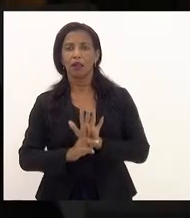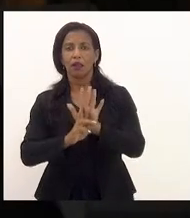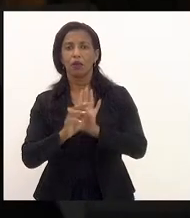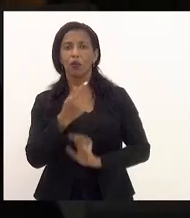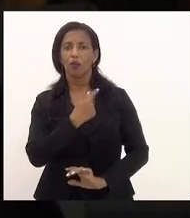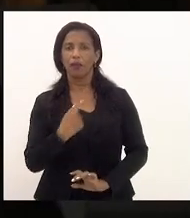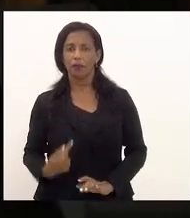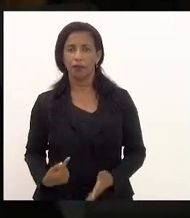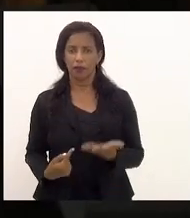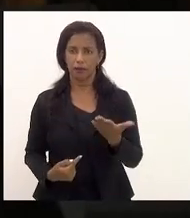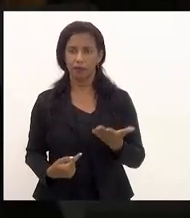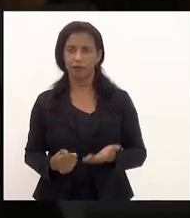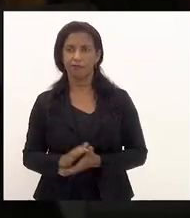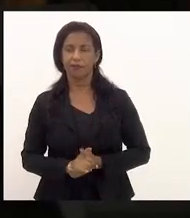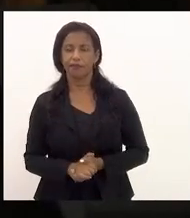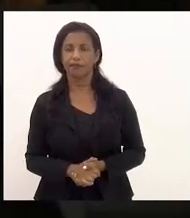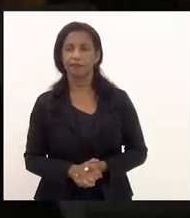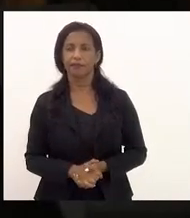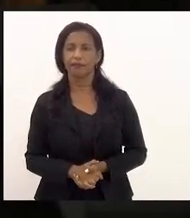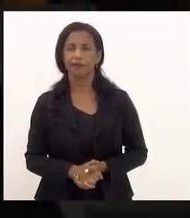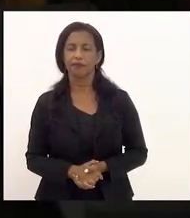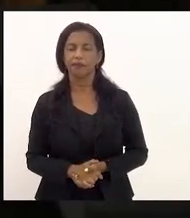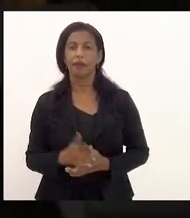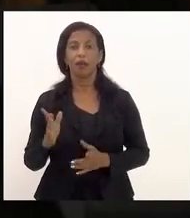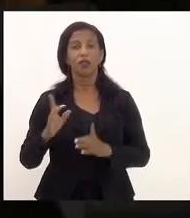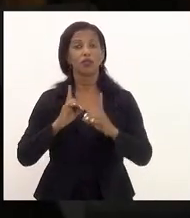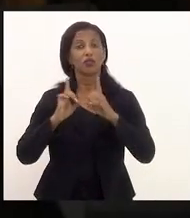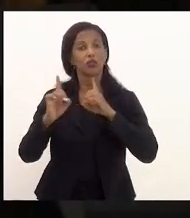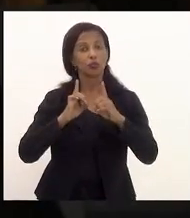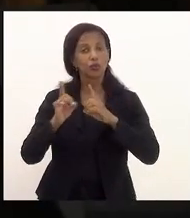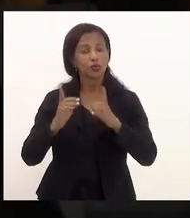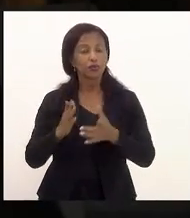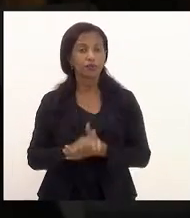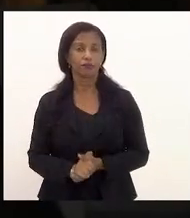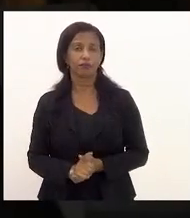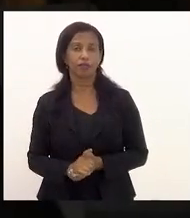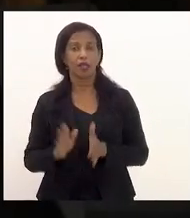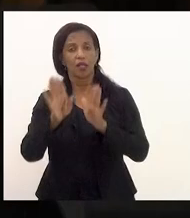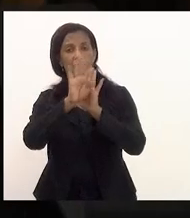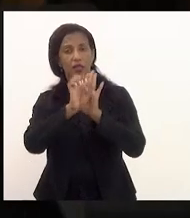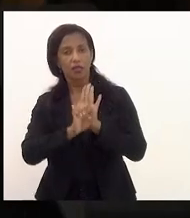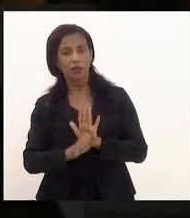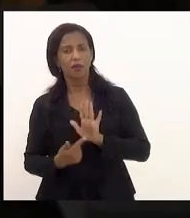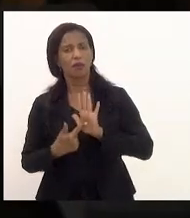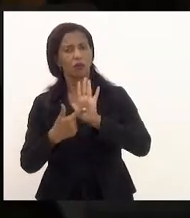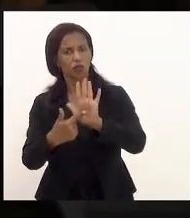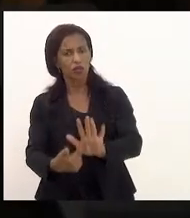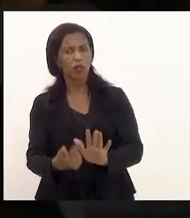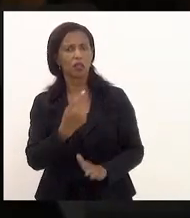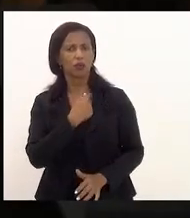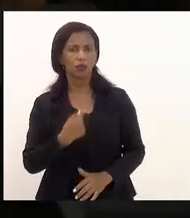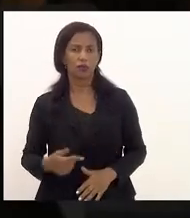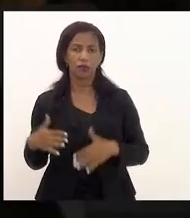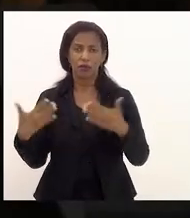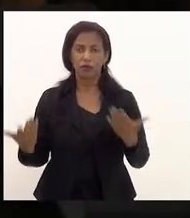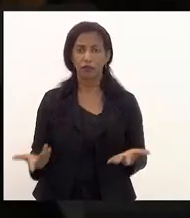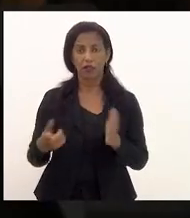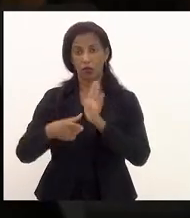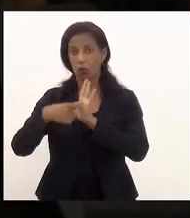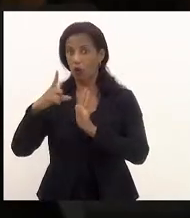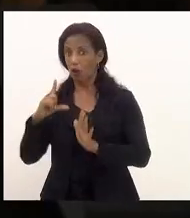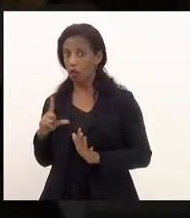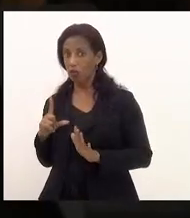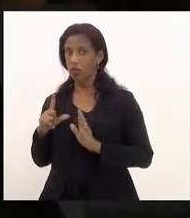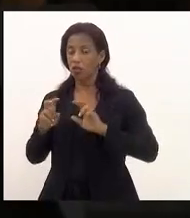governamental para discutir as emendas apresentadas com o governo enfim tendo antes